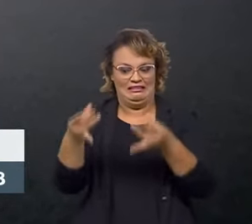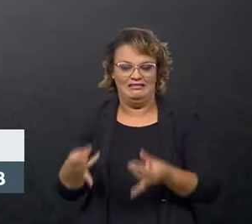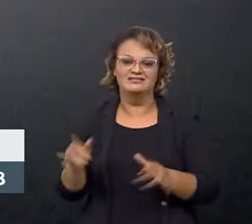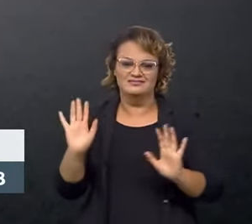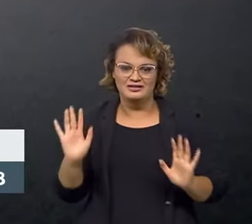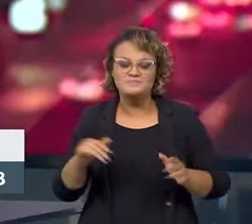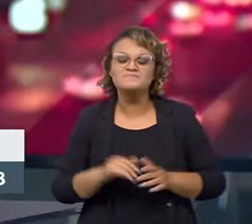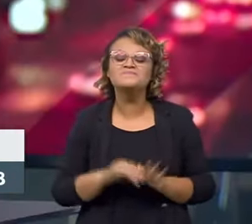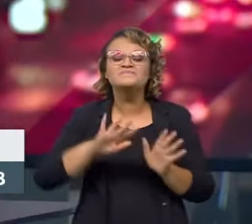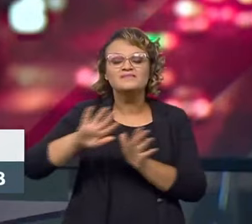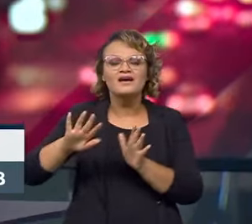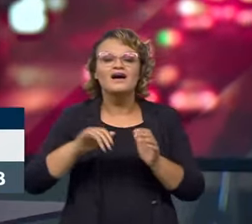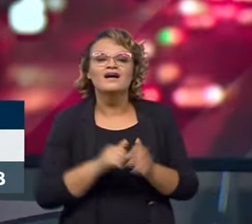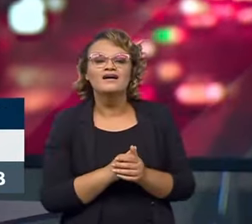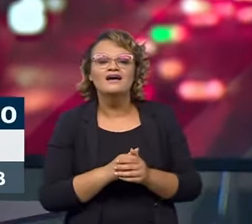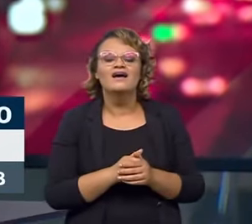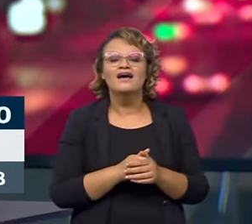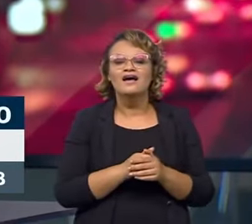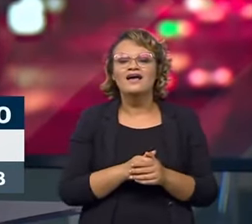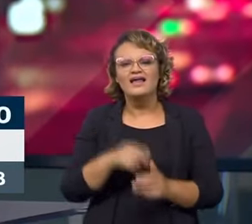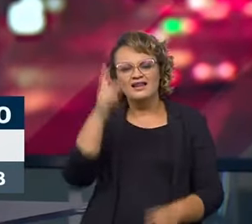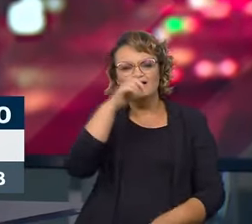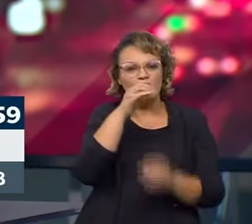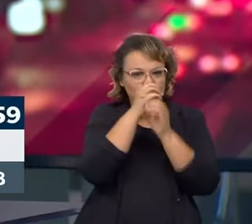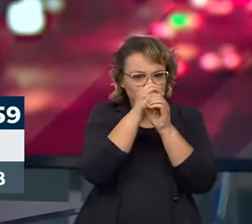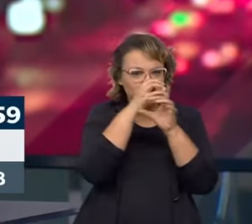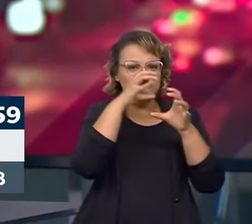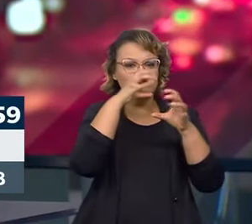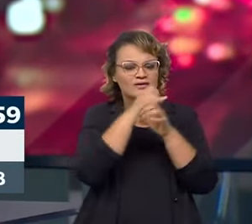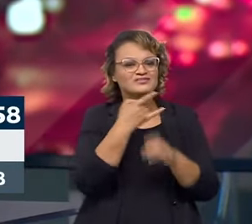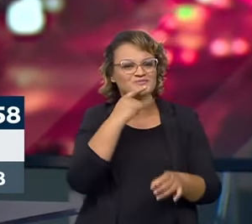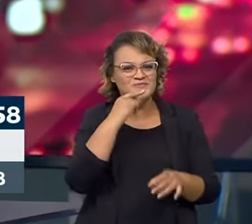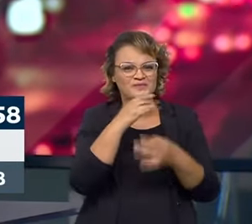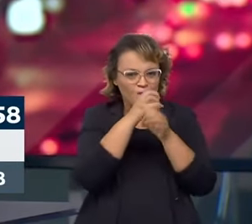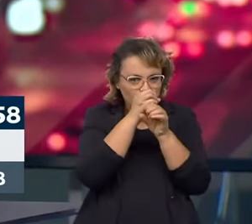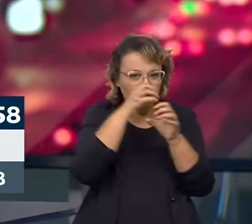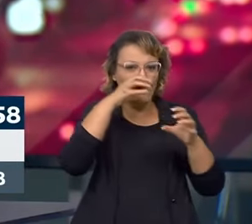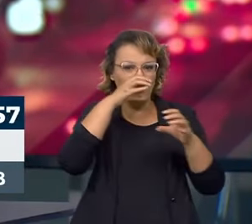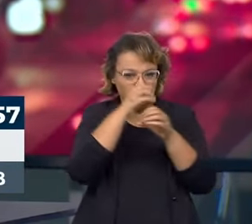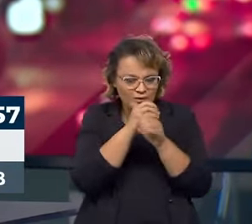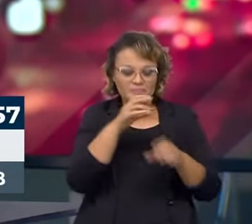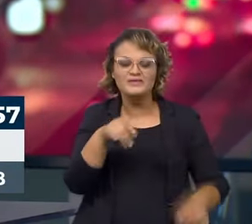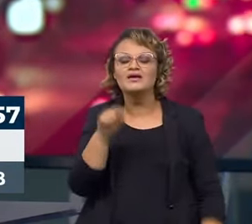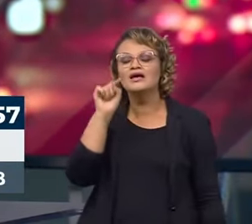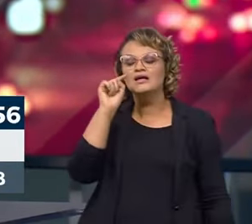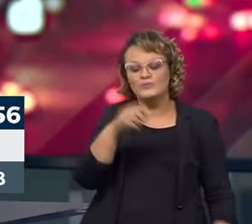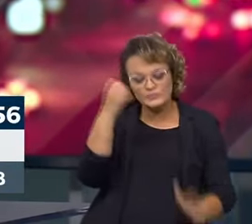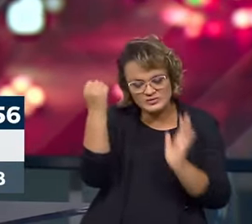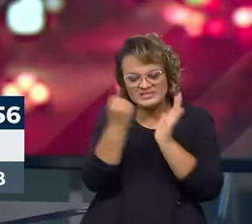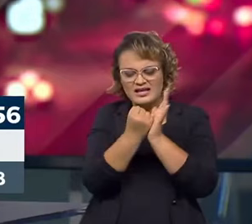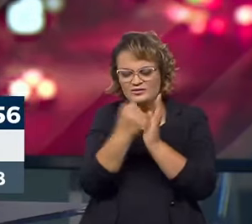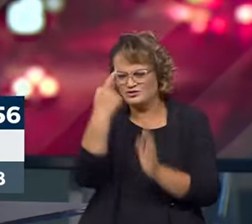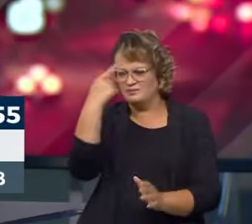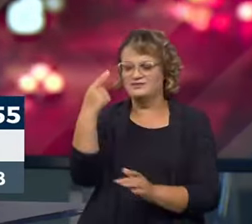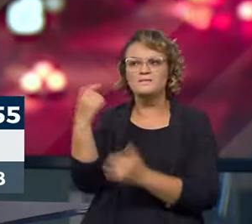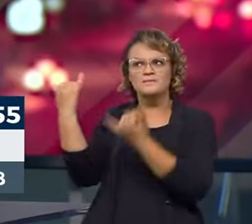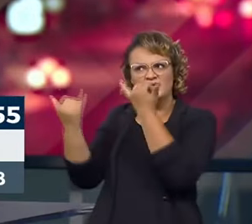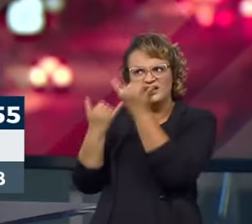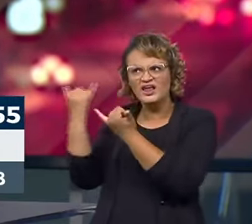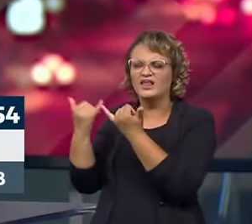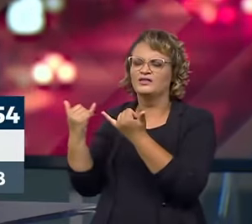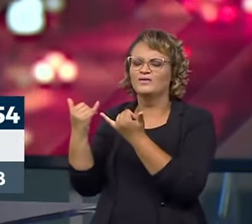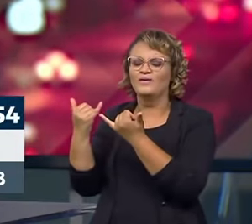Presidente, o senhor falou de algo muito interessante, né? O bafômetro, ninguém imagina, né? Nós temos associado o selo do Inmetro a brinquedos, a